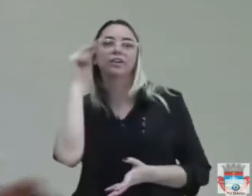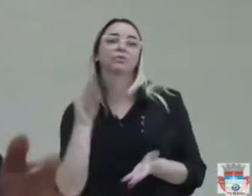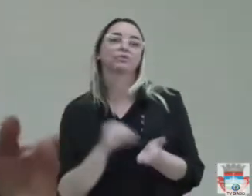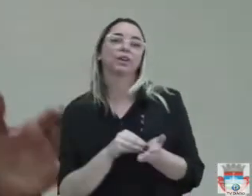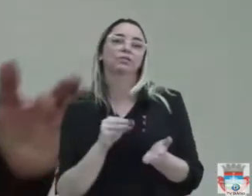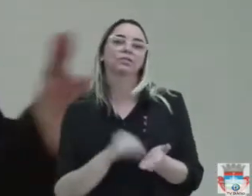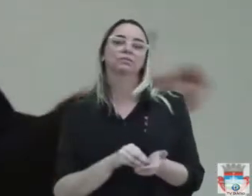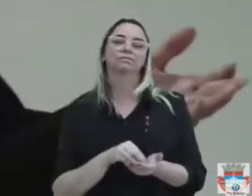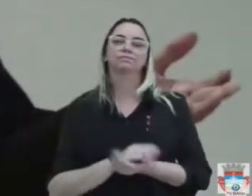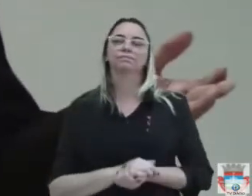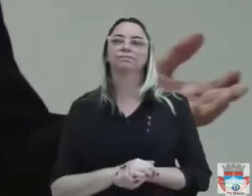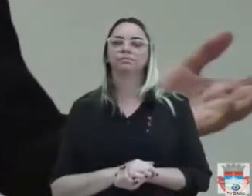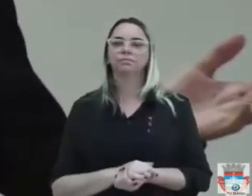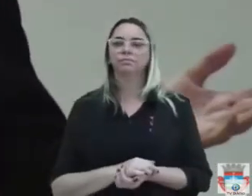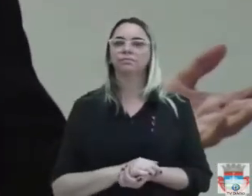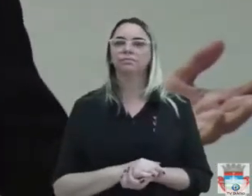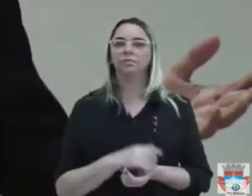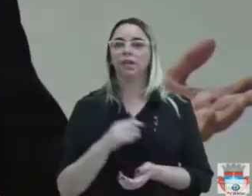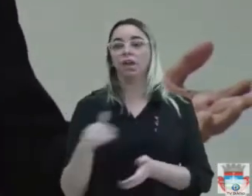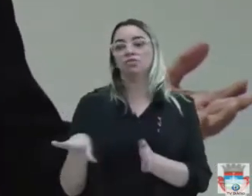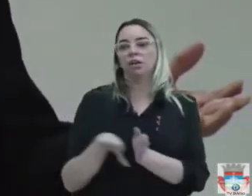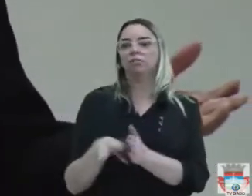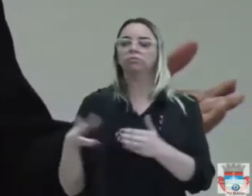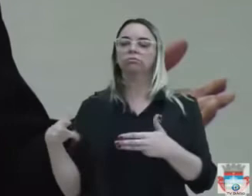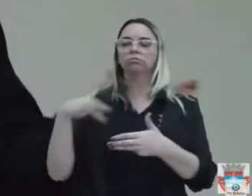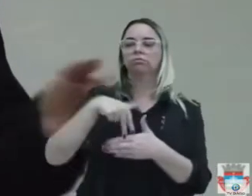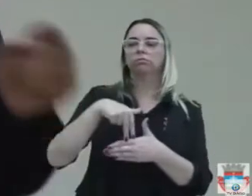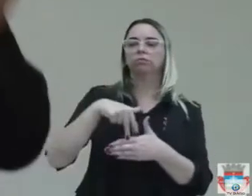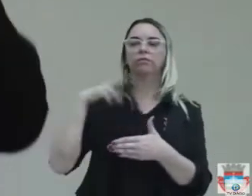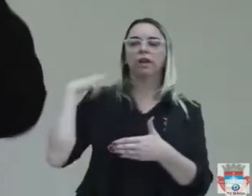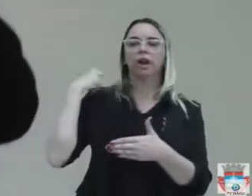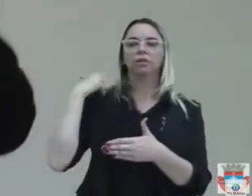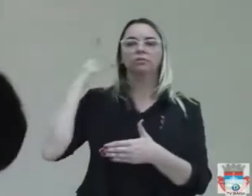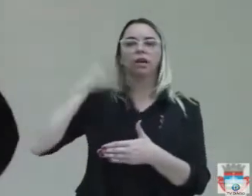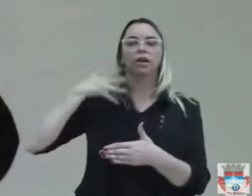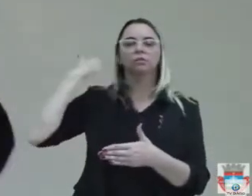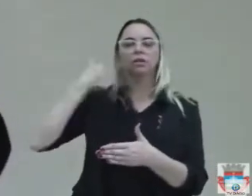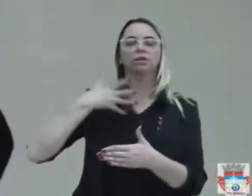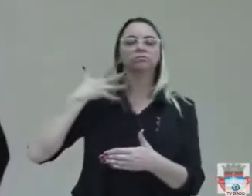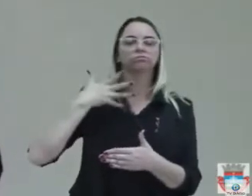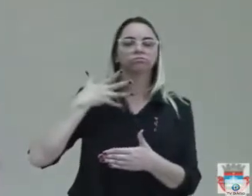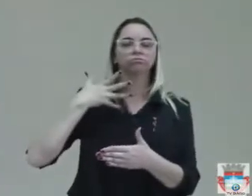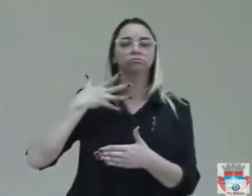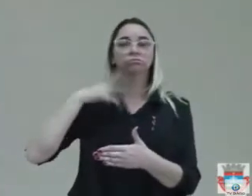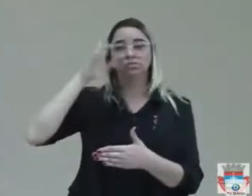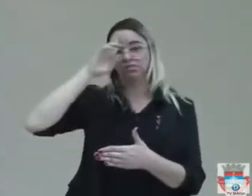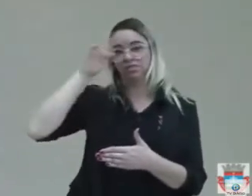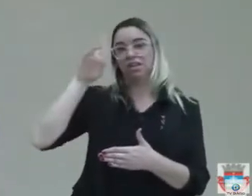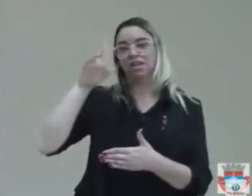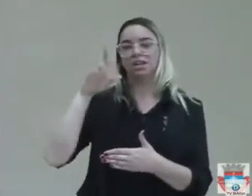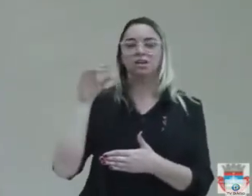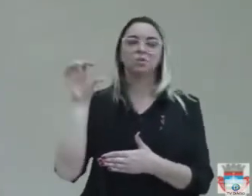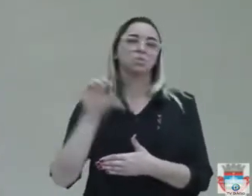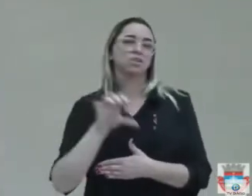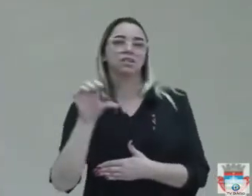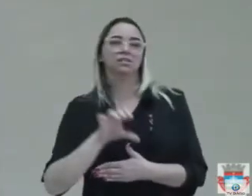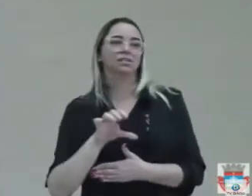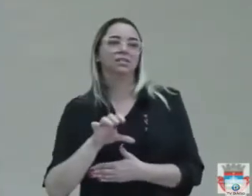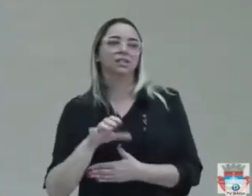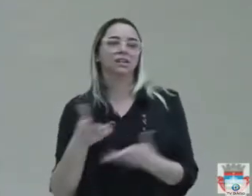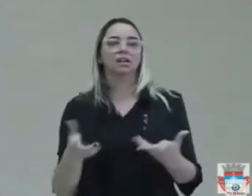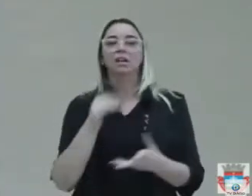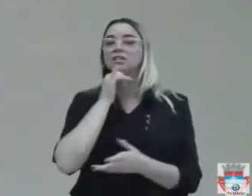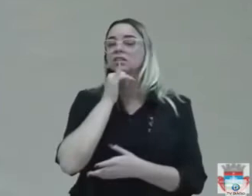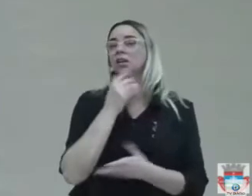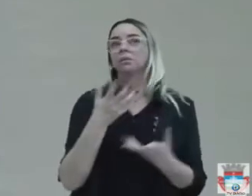Aí chega o vereador aqui, querendo endeusar. Isso significa má gestão. O que é bom da gestão